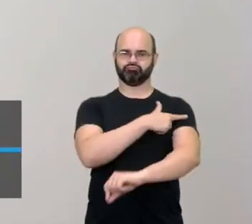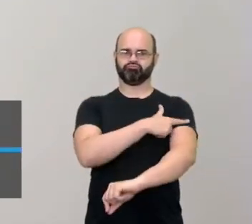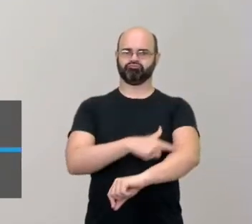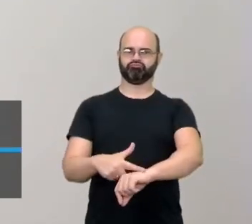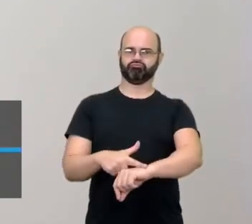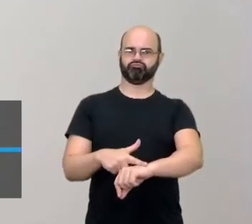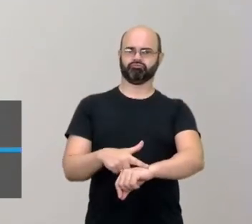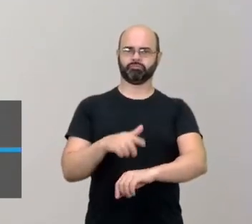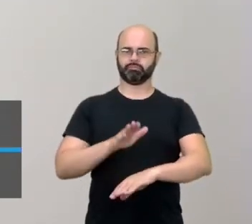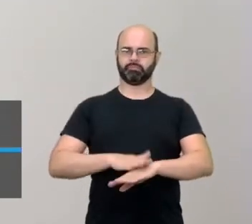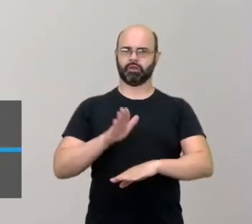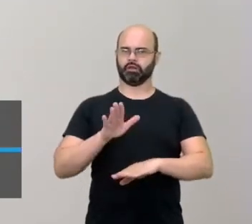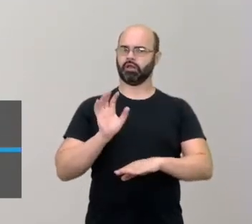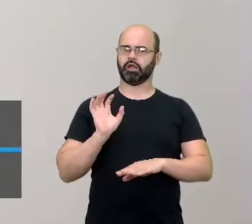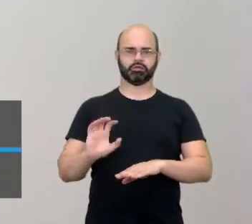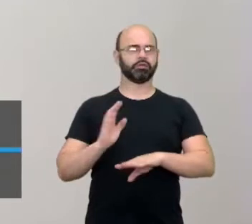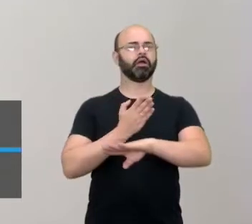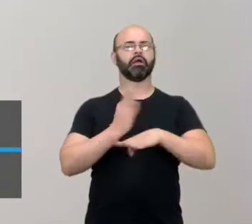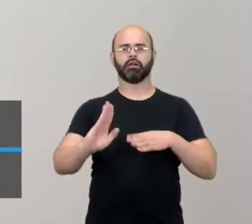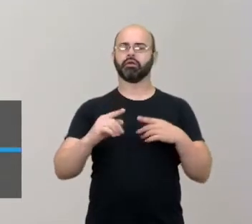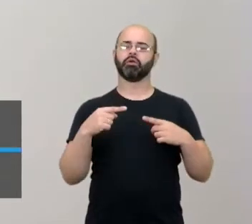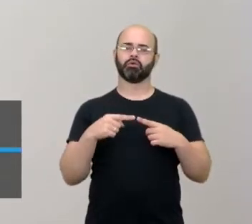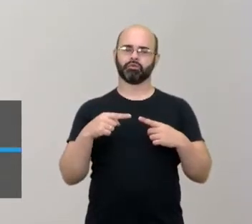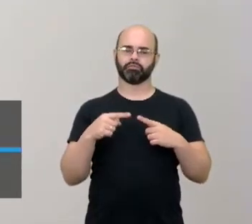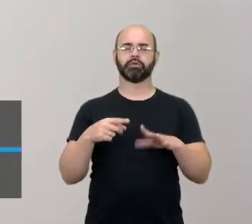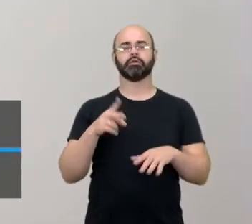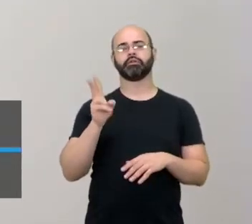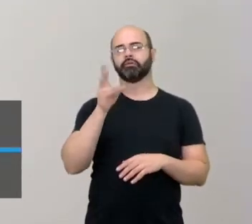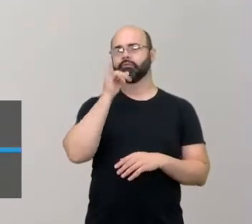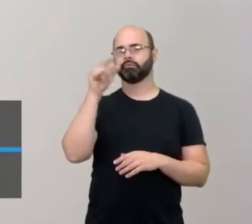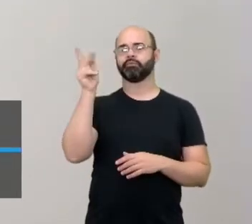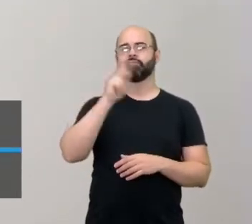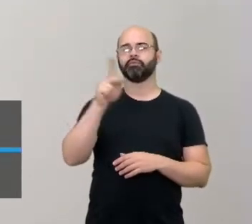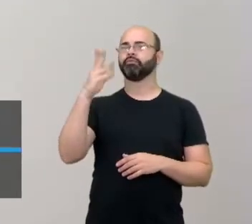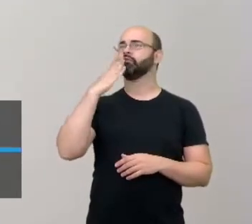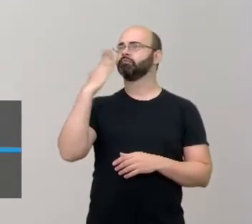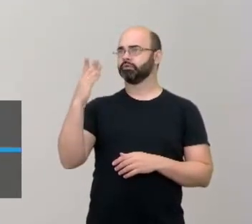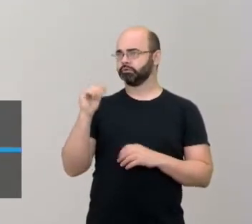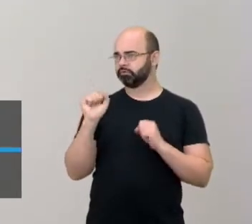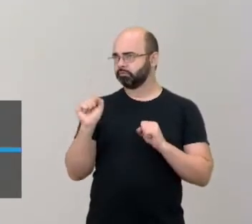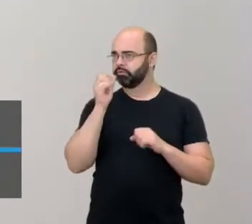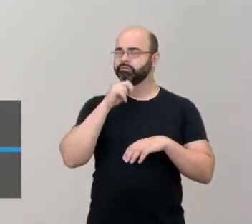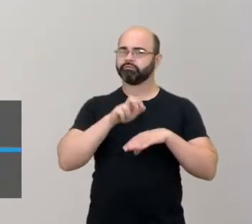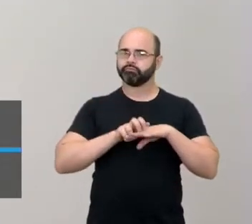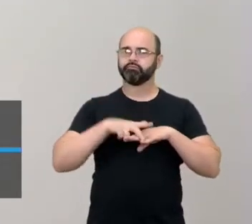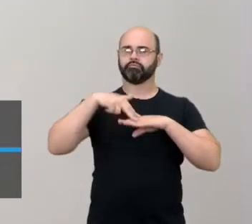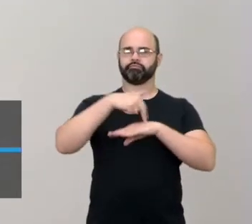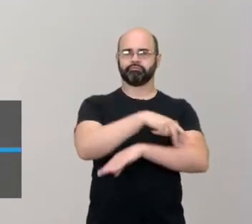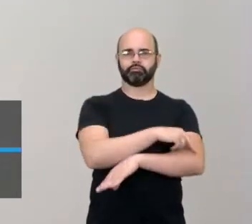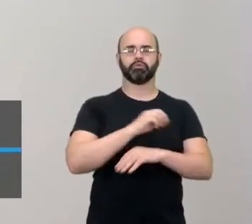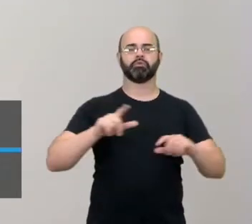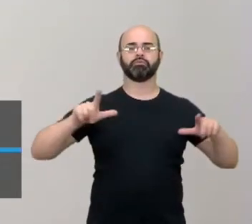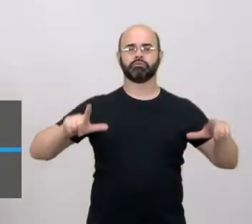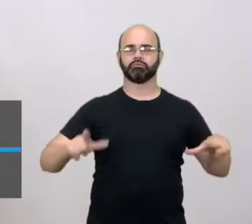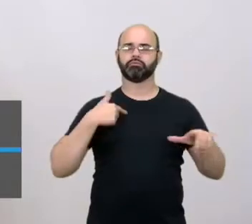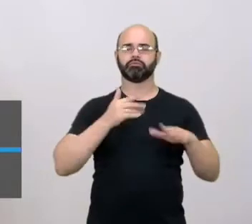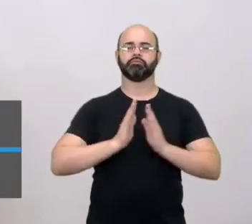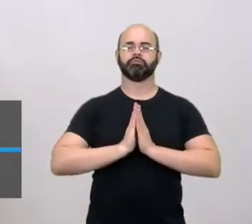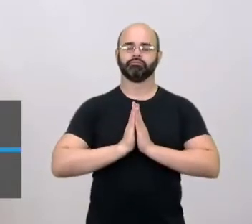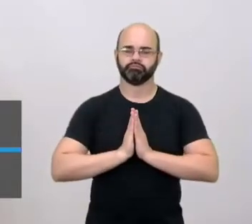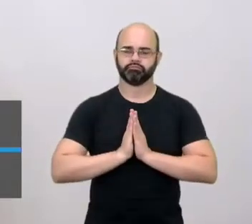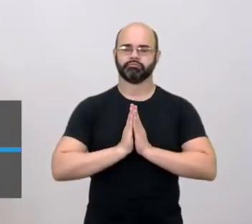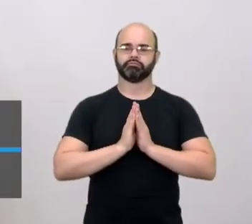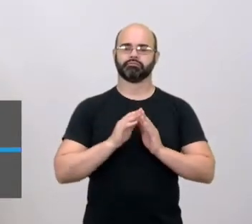né? Então, tudo você tem que pedir pro sensei. Você não pode levantar sem pedir. Você não pode entrar no tatame sem pedir, sem cumprimentar.